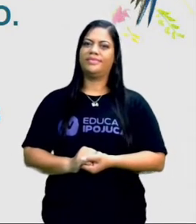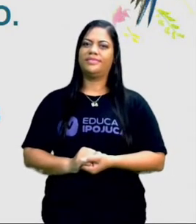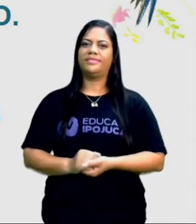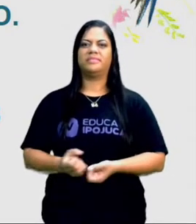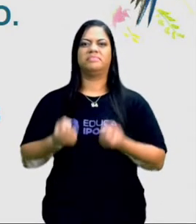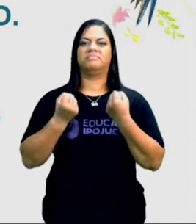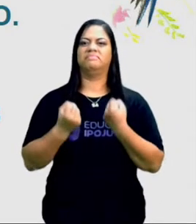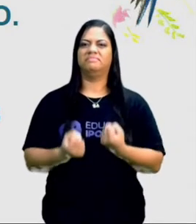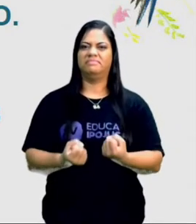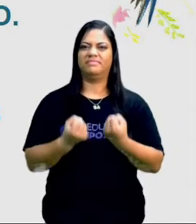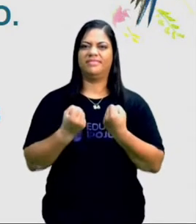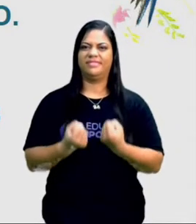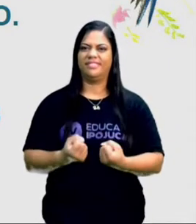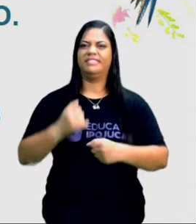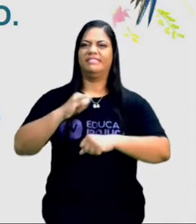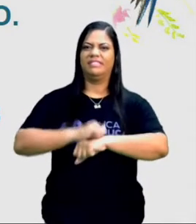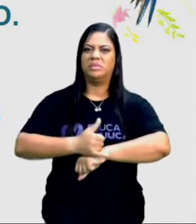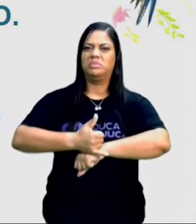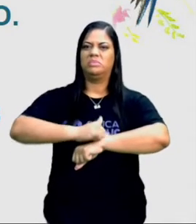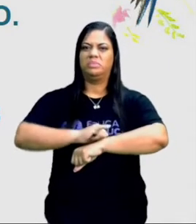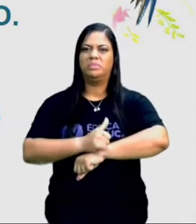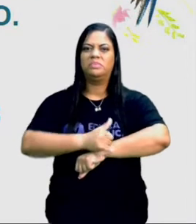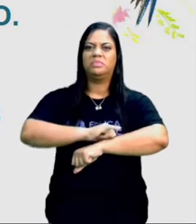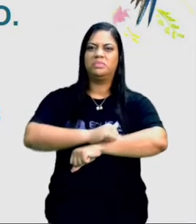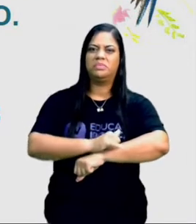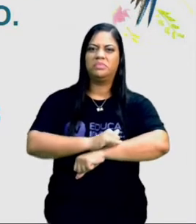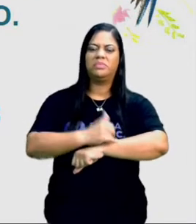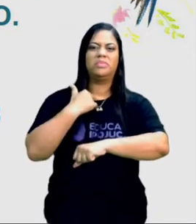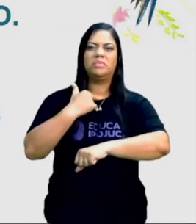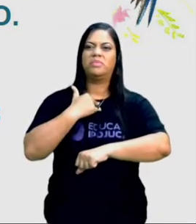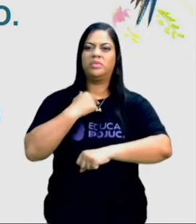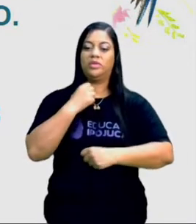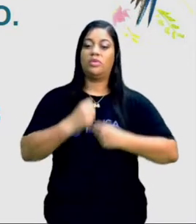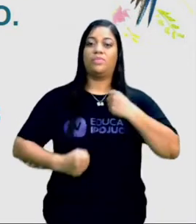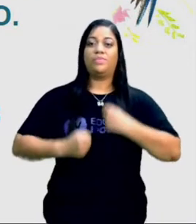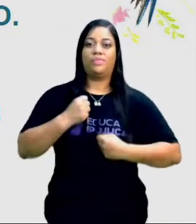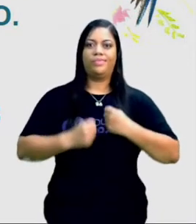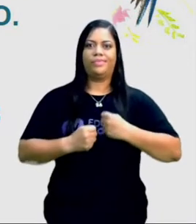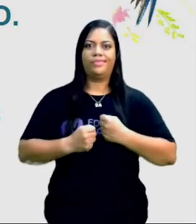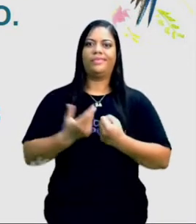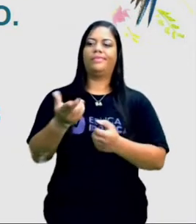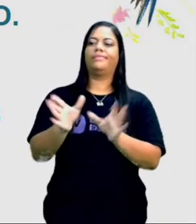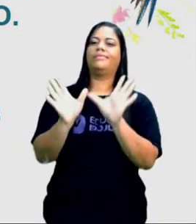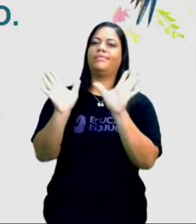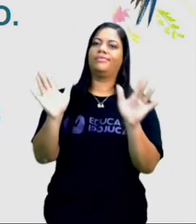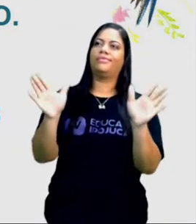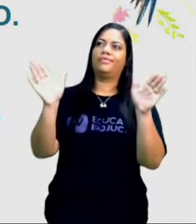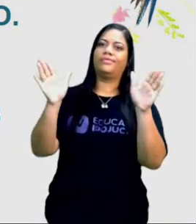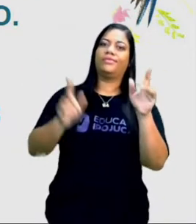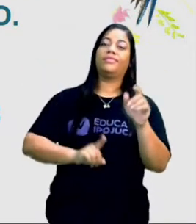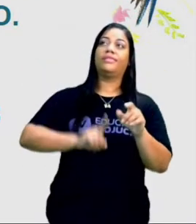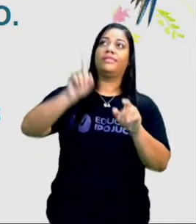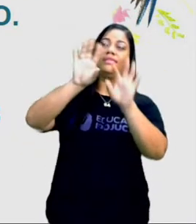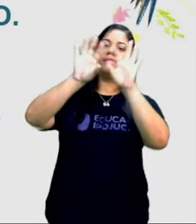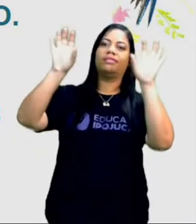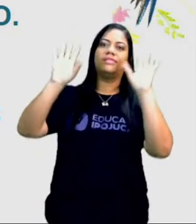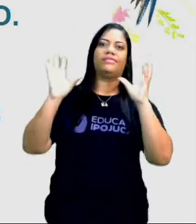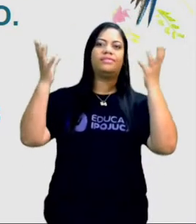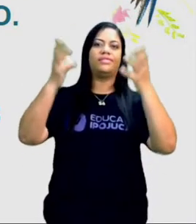pesadão, não aguentava nem correr, quem diria voar até a tal festa.